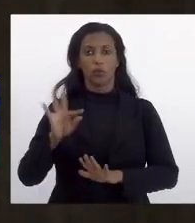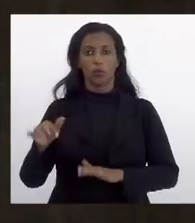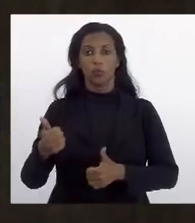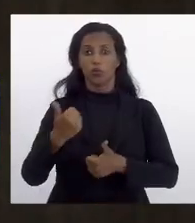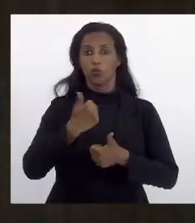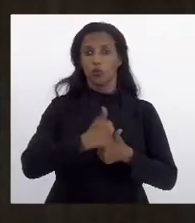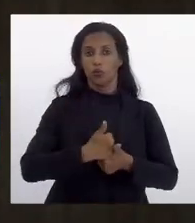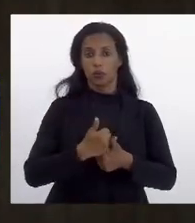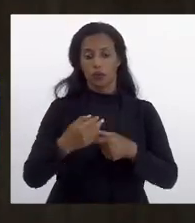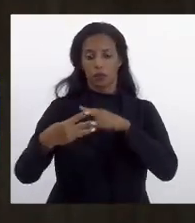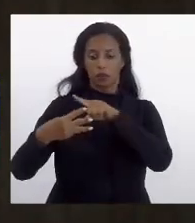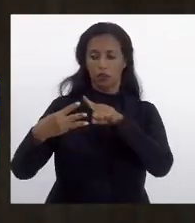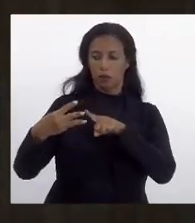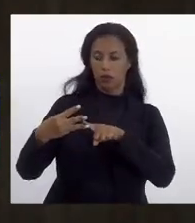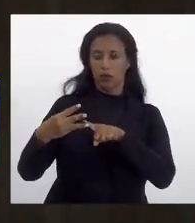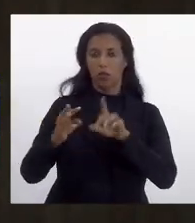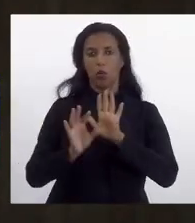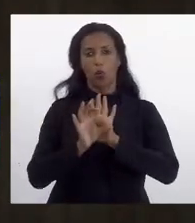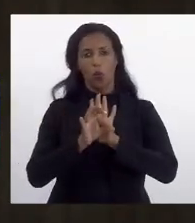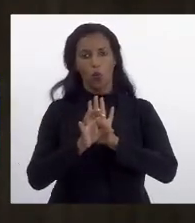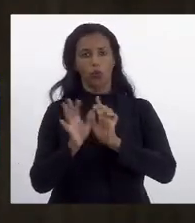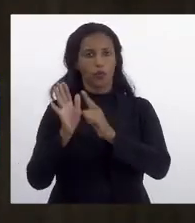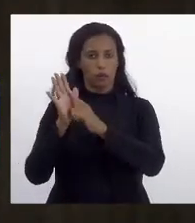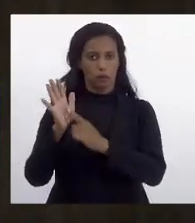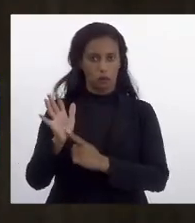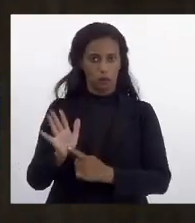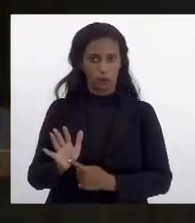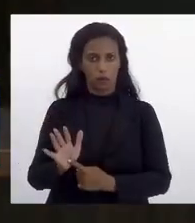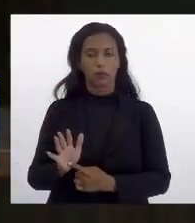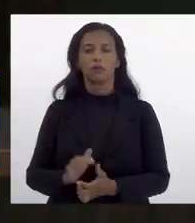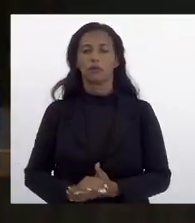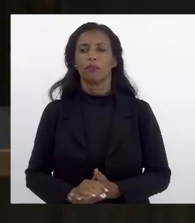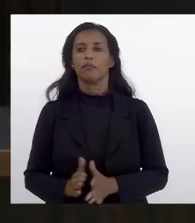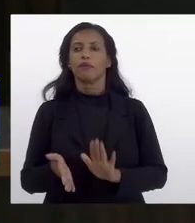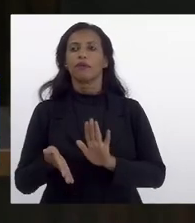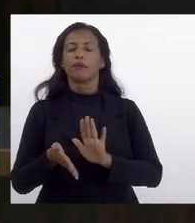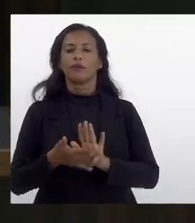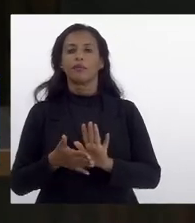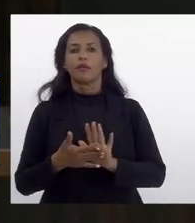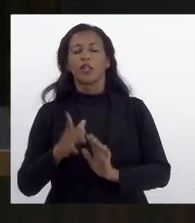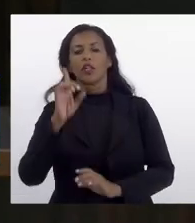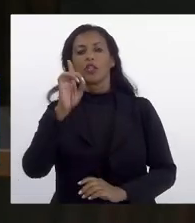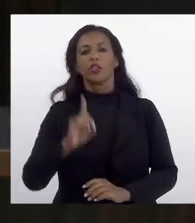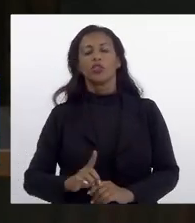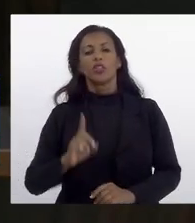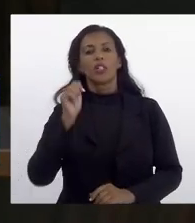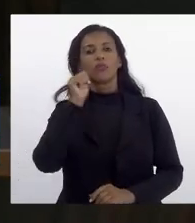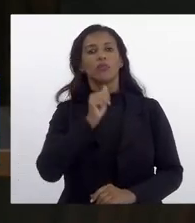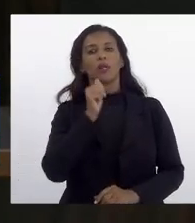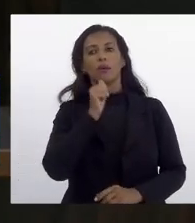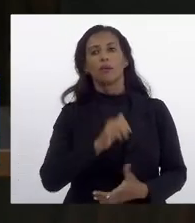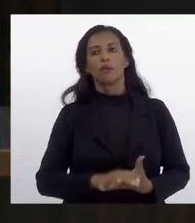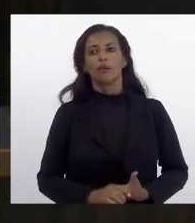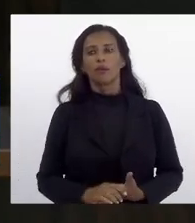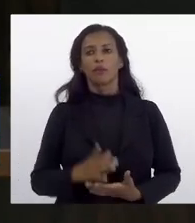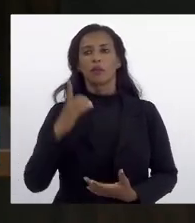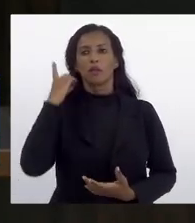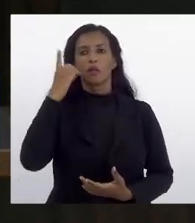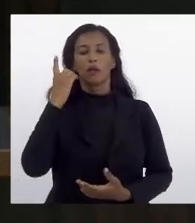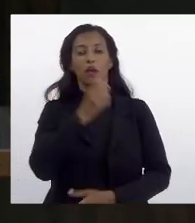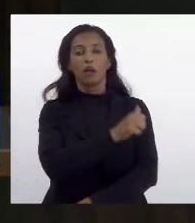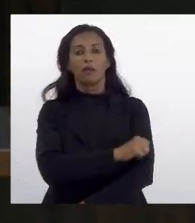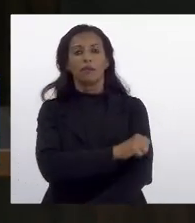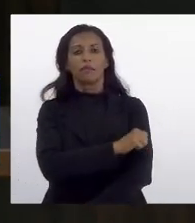e dentro dessas três os conceitos que eu apontei, presidente. Permitir parecer pela defesa dos direitos da mulher deputada